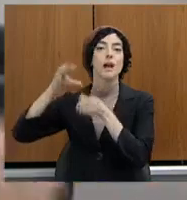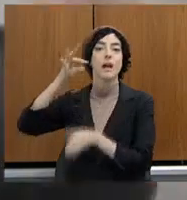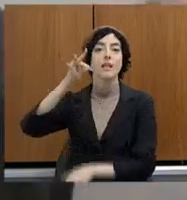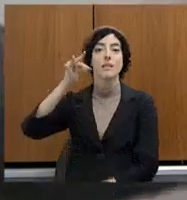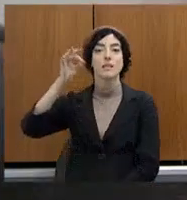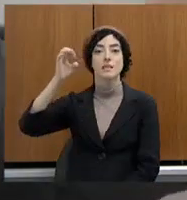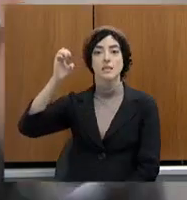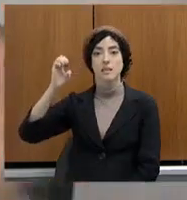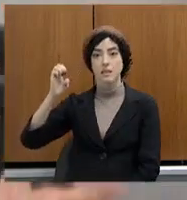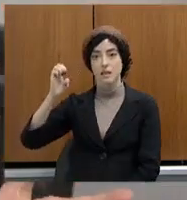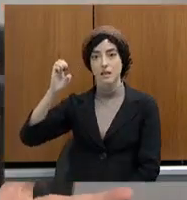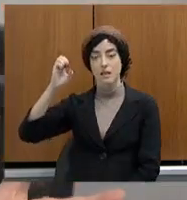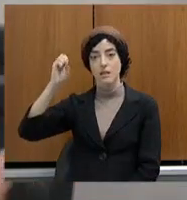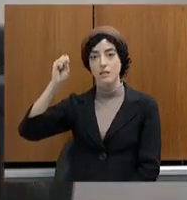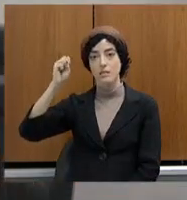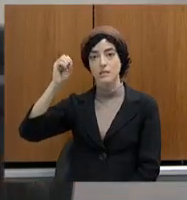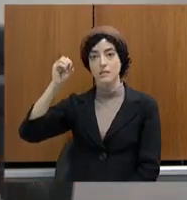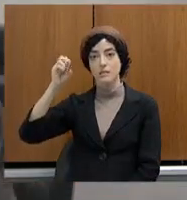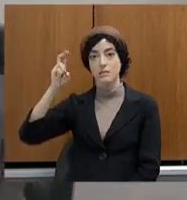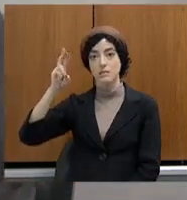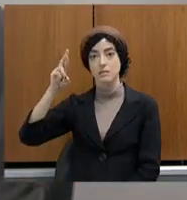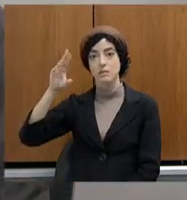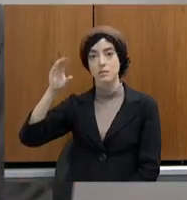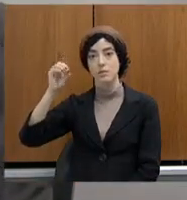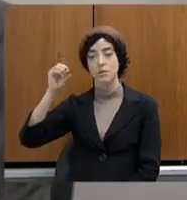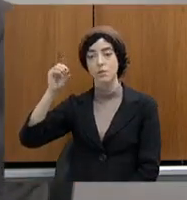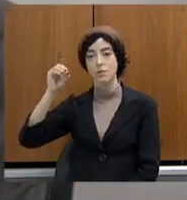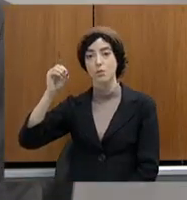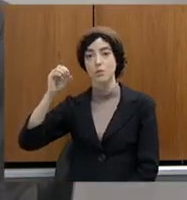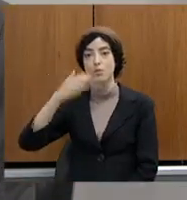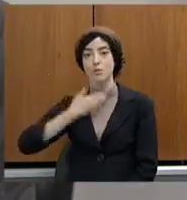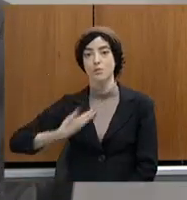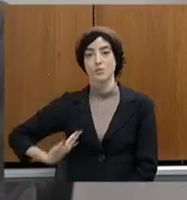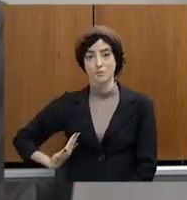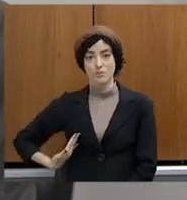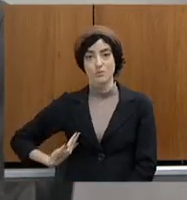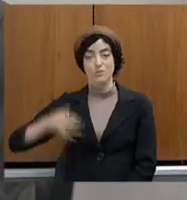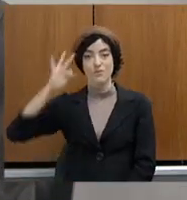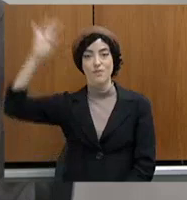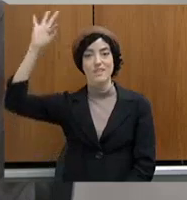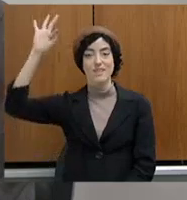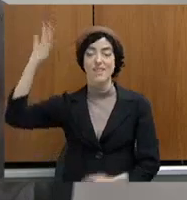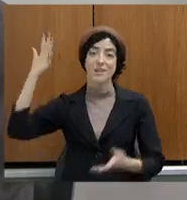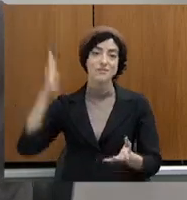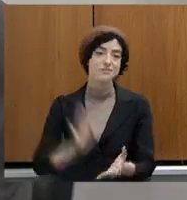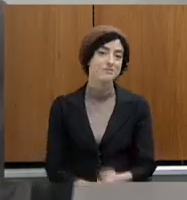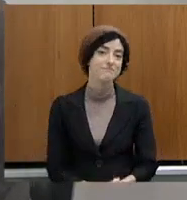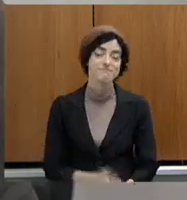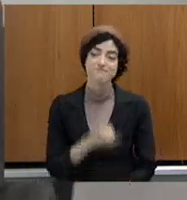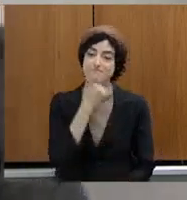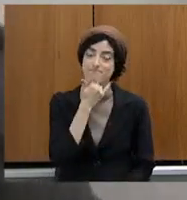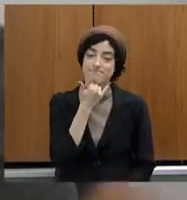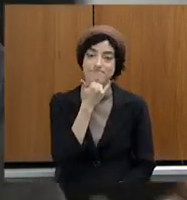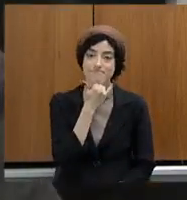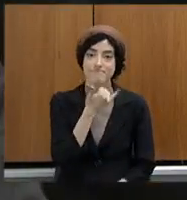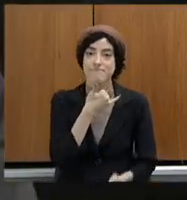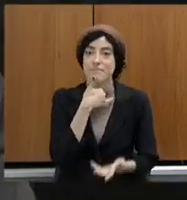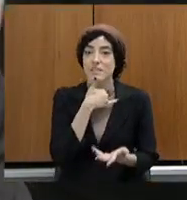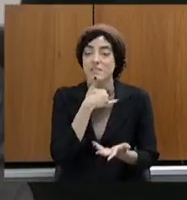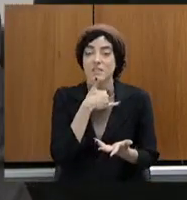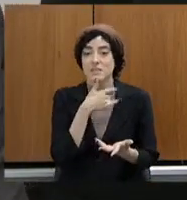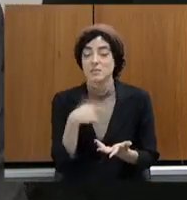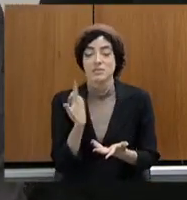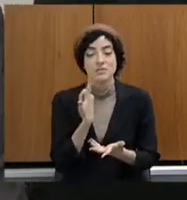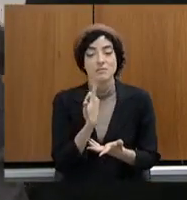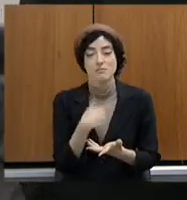não estamos aqui de volta, não faz isso. Então, doutor Joaquim, pedi o senhor, aproveitar a presença do senhor para pedir agilidade sobre a